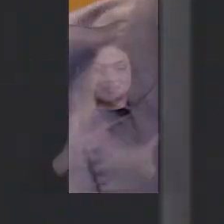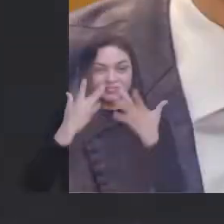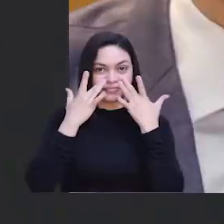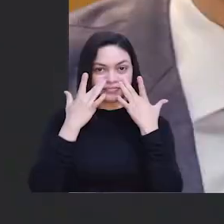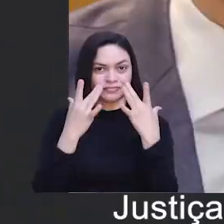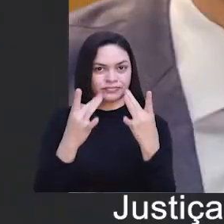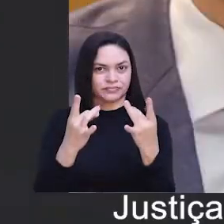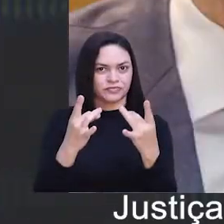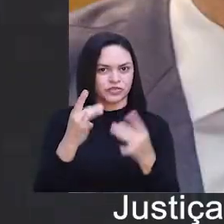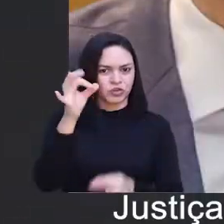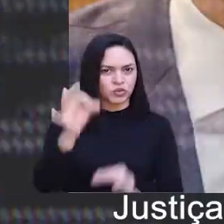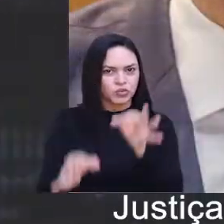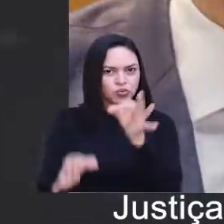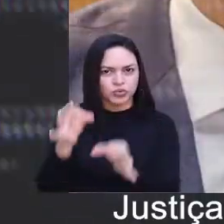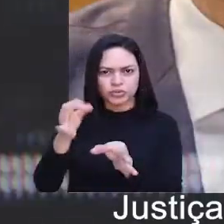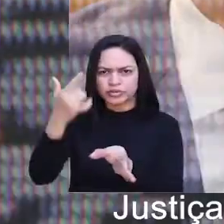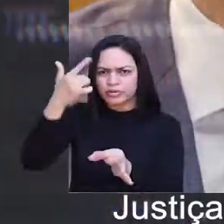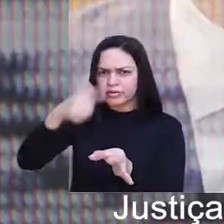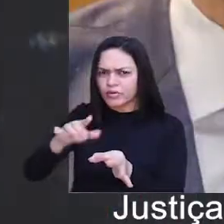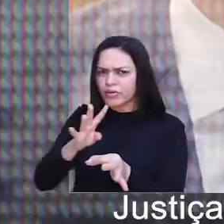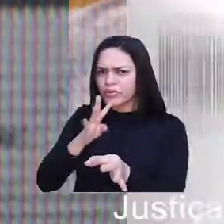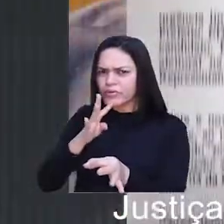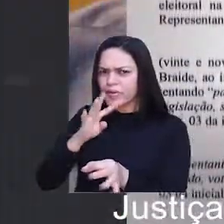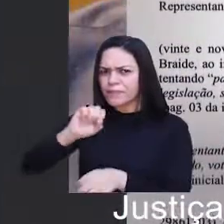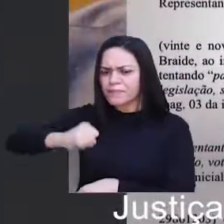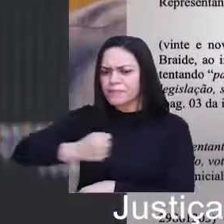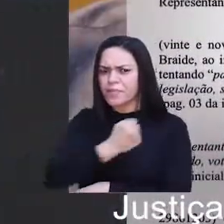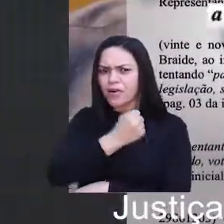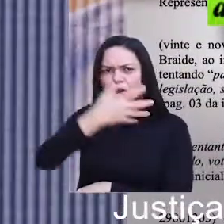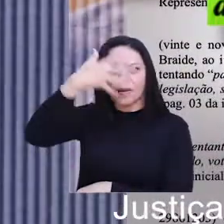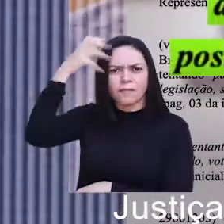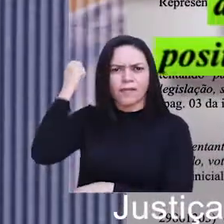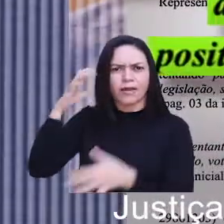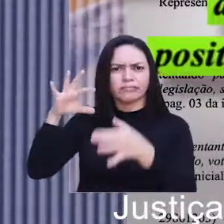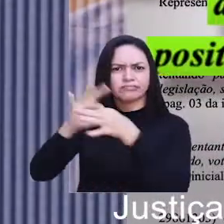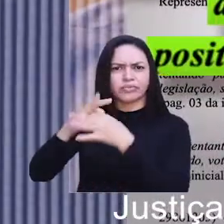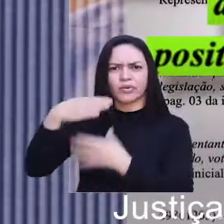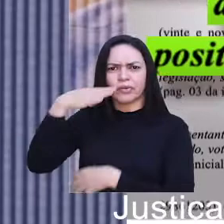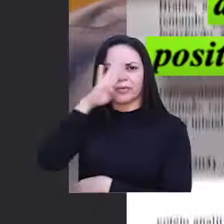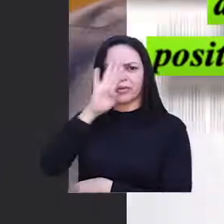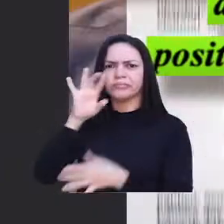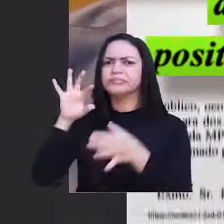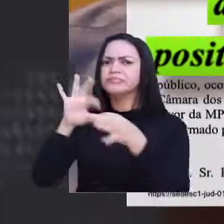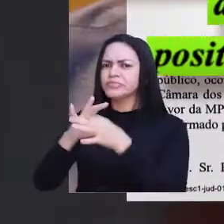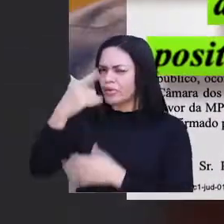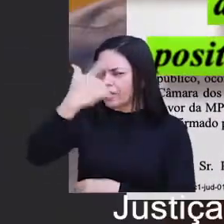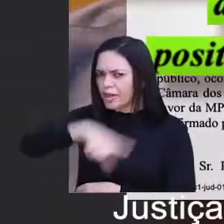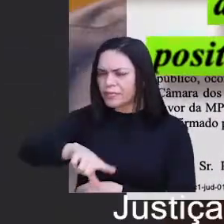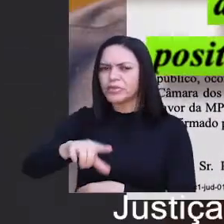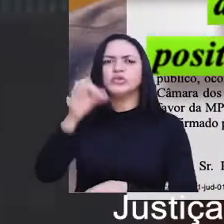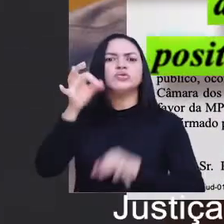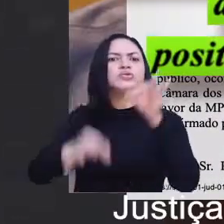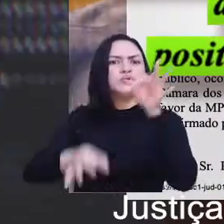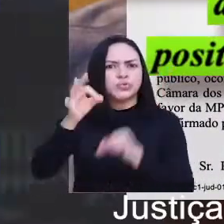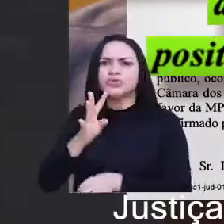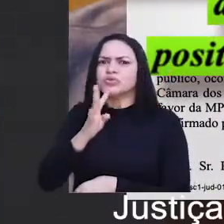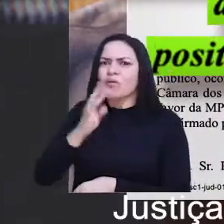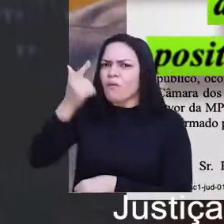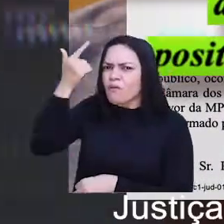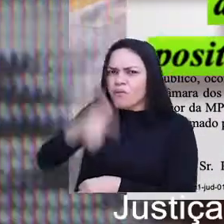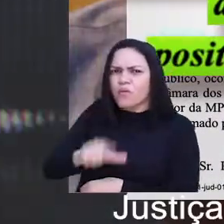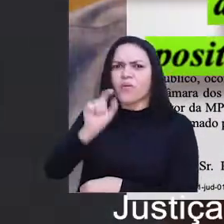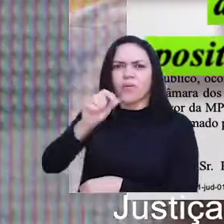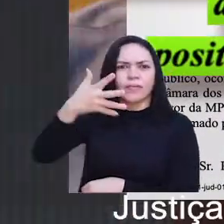Atenção. Justiça reconhece que Braide e Duarte são de partidos aliados a Bolsonaro. Repito. Justiça